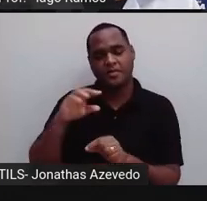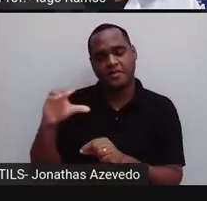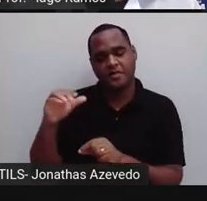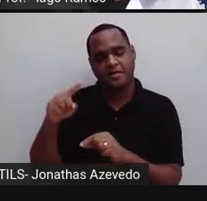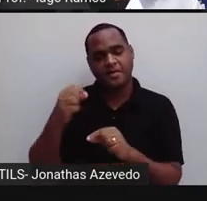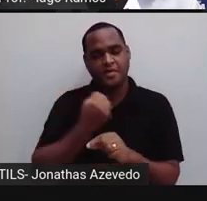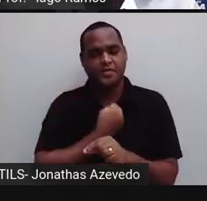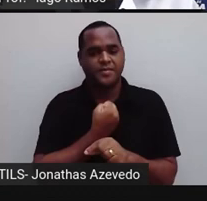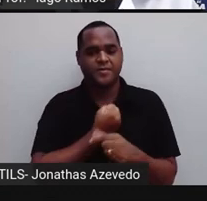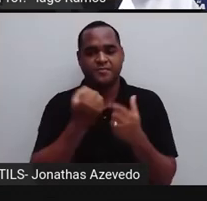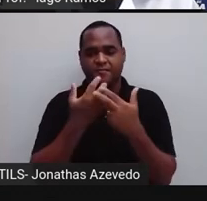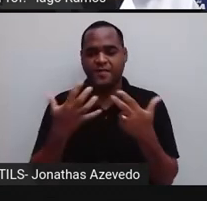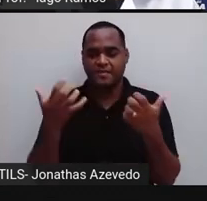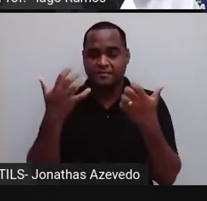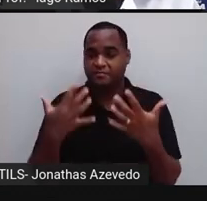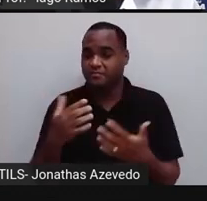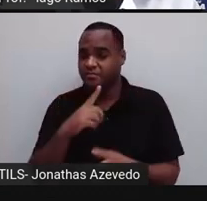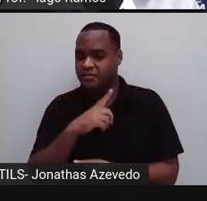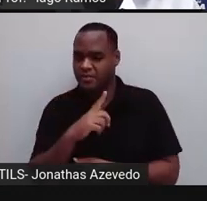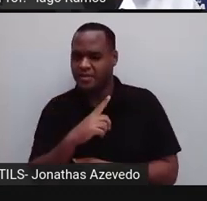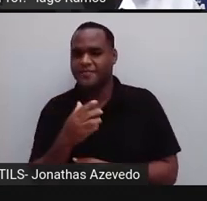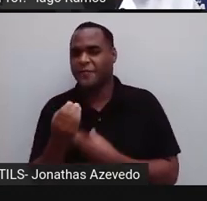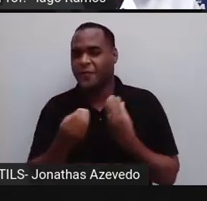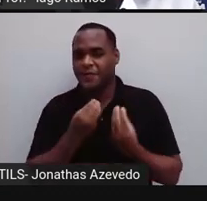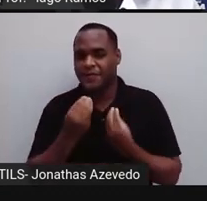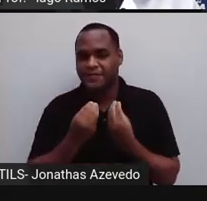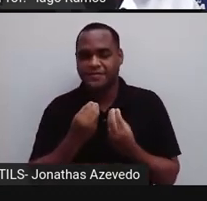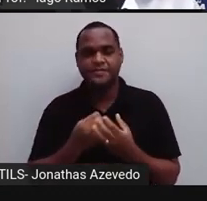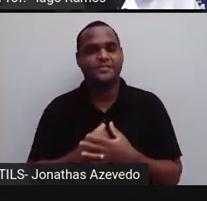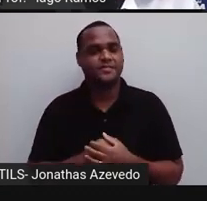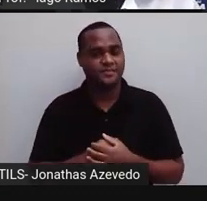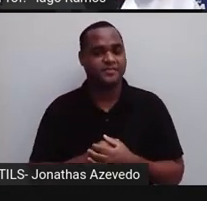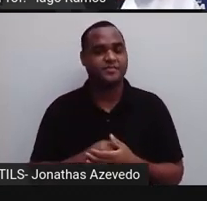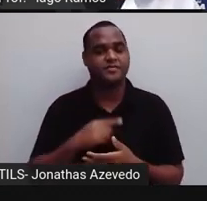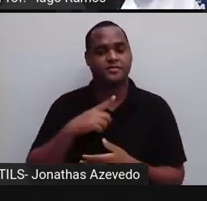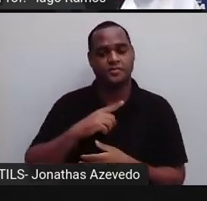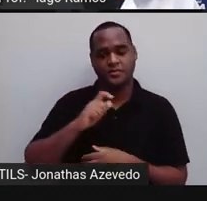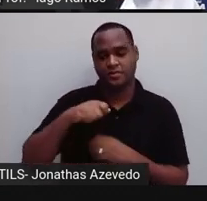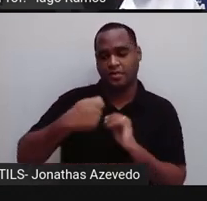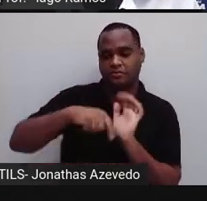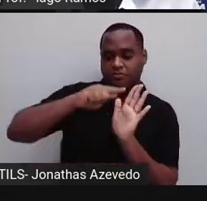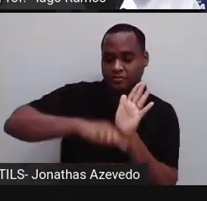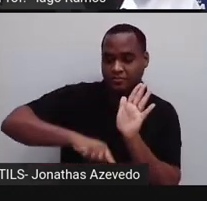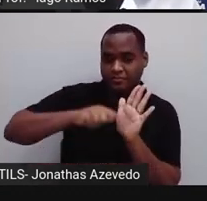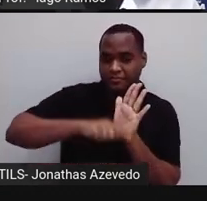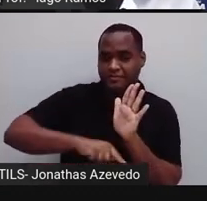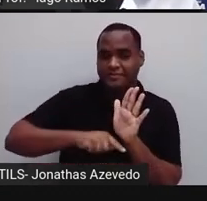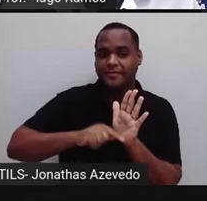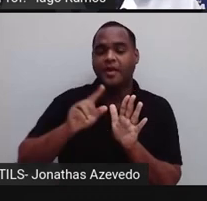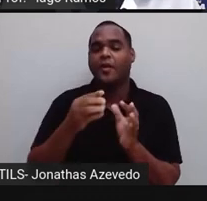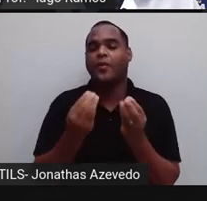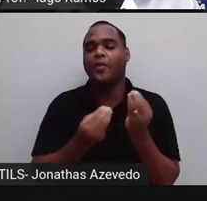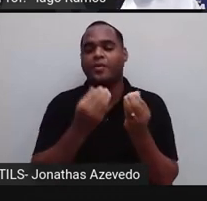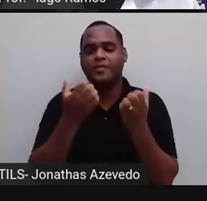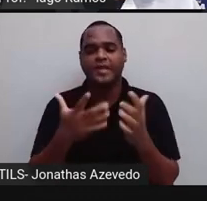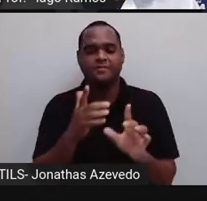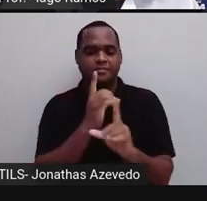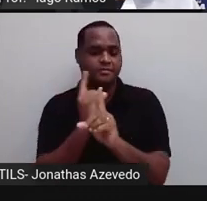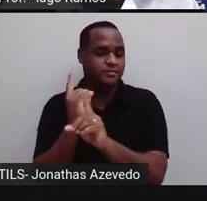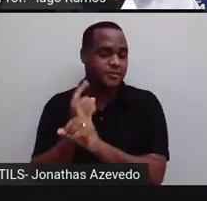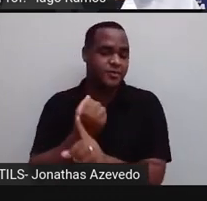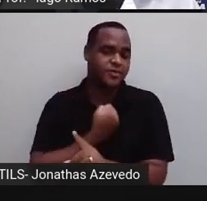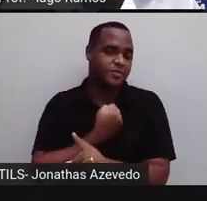pequenos, como esse, né, o expoente é negativo. E como é que a gente acha esse número,